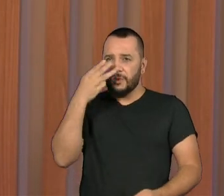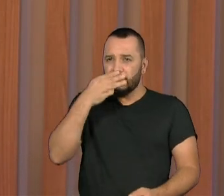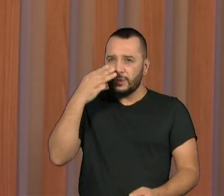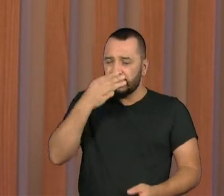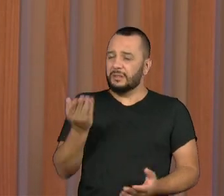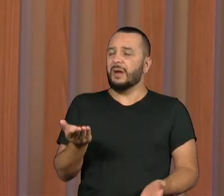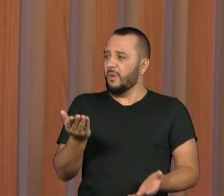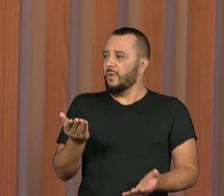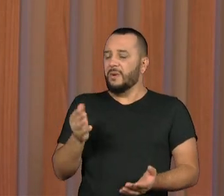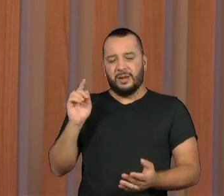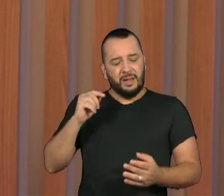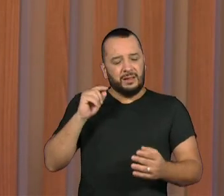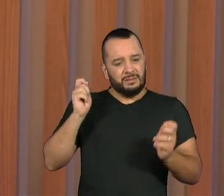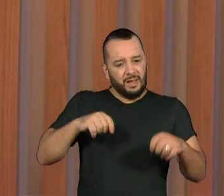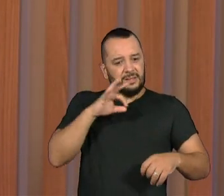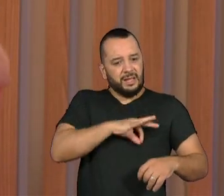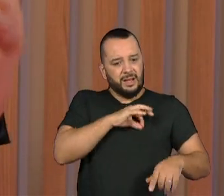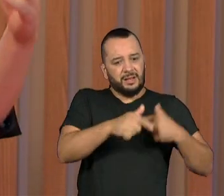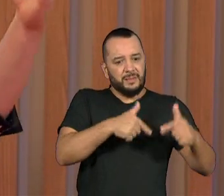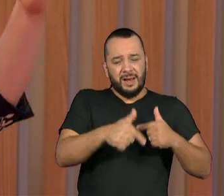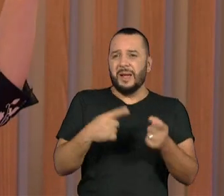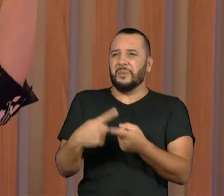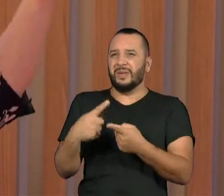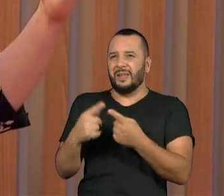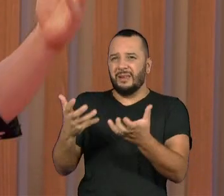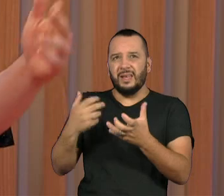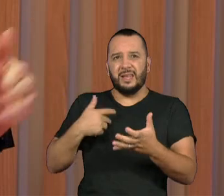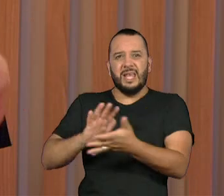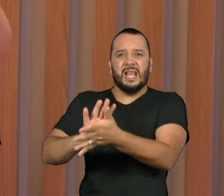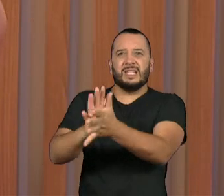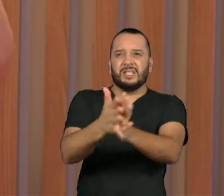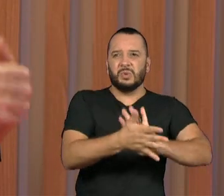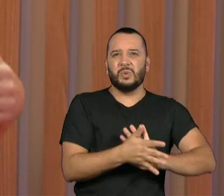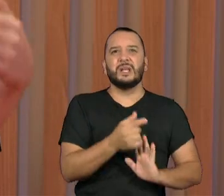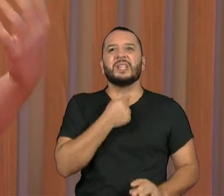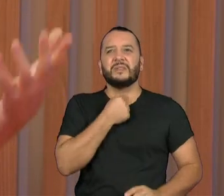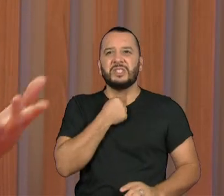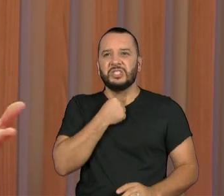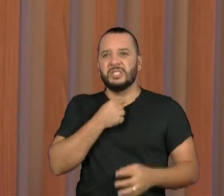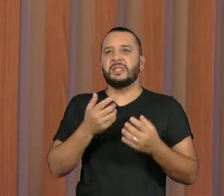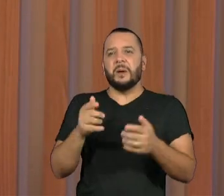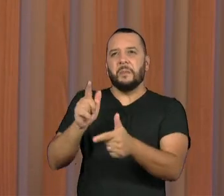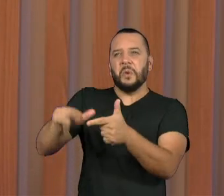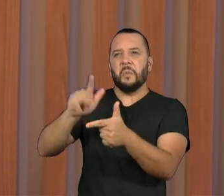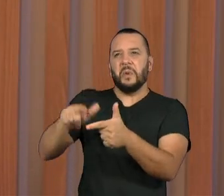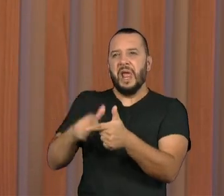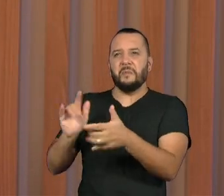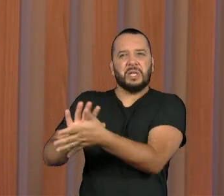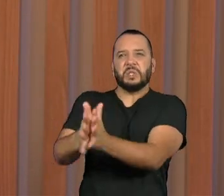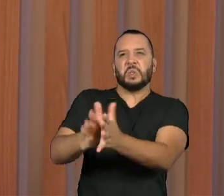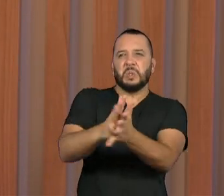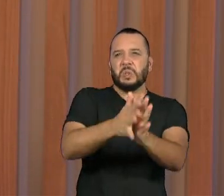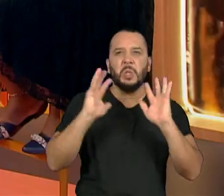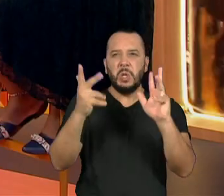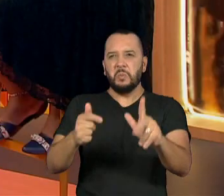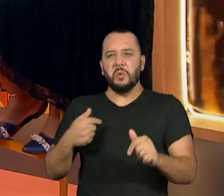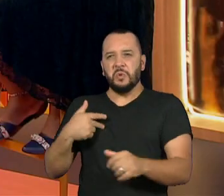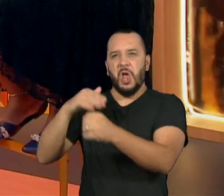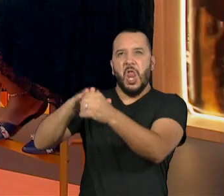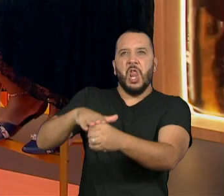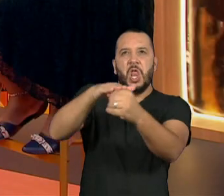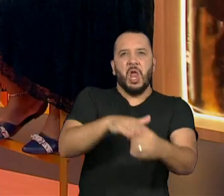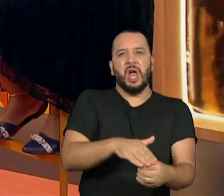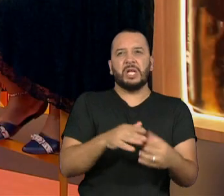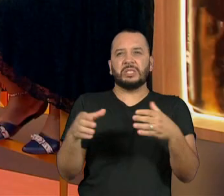mortas, quando todo mundo queria se livrar do problema da travesti, da existência desse grupo tratado